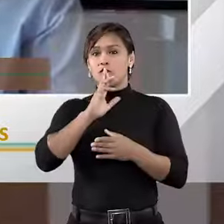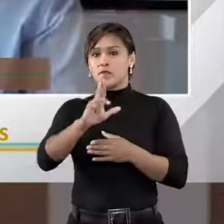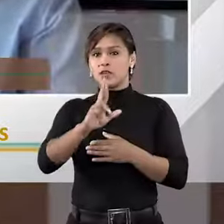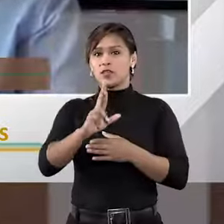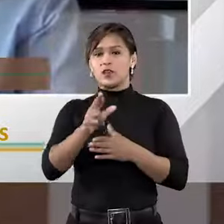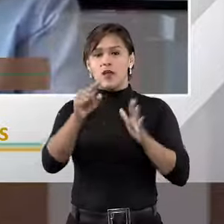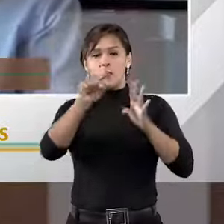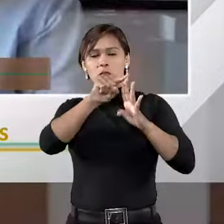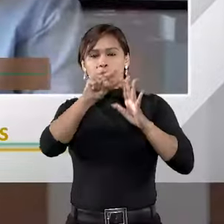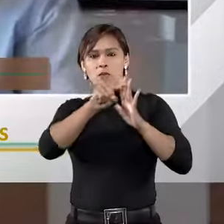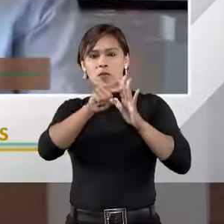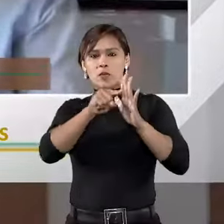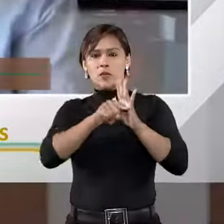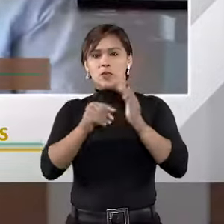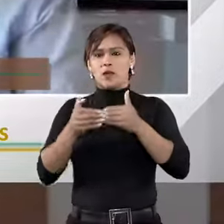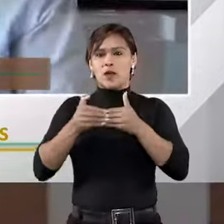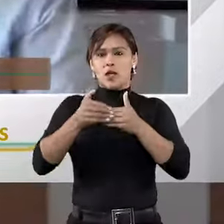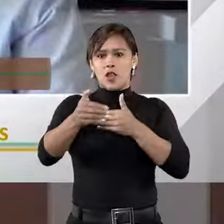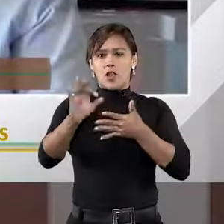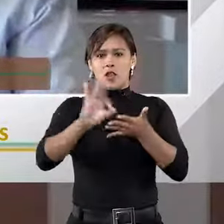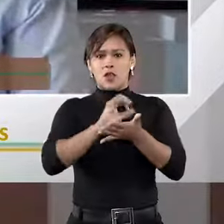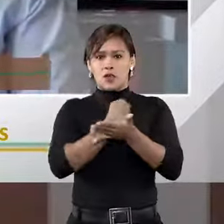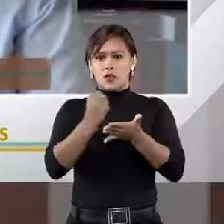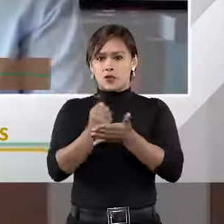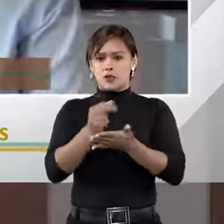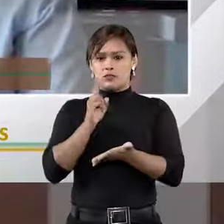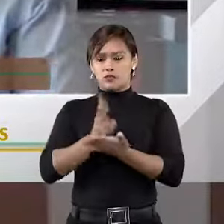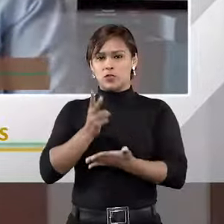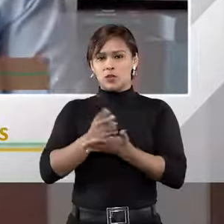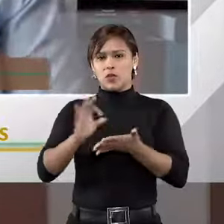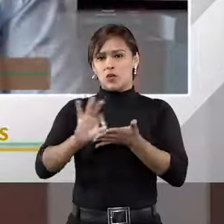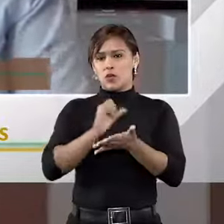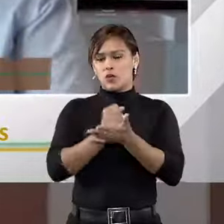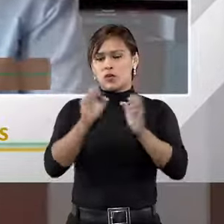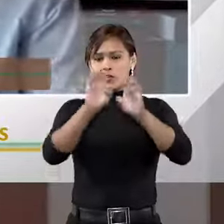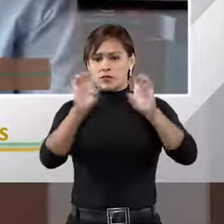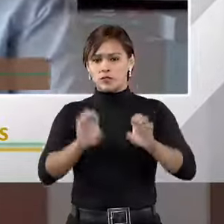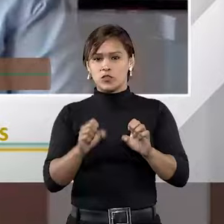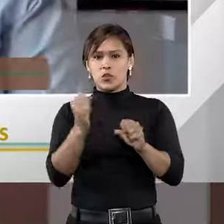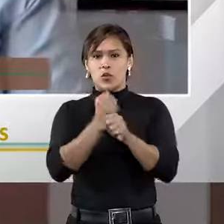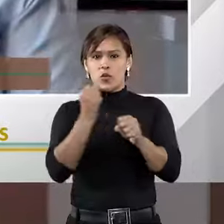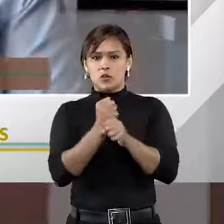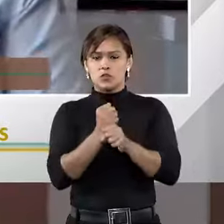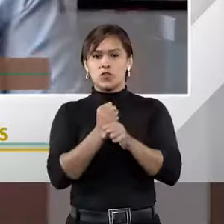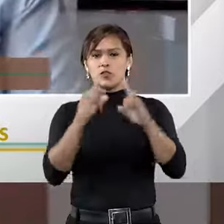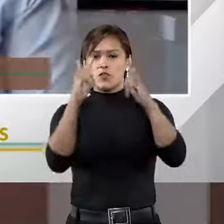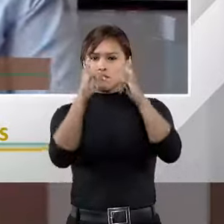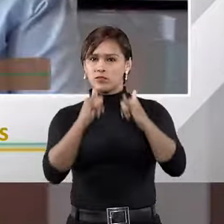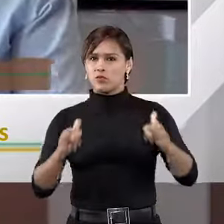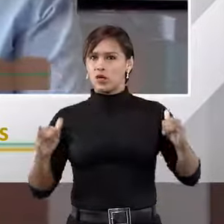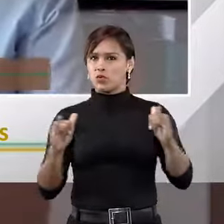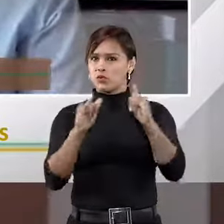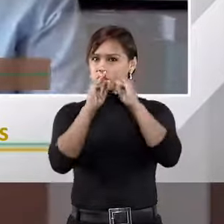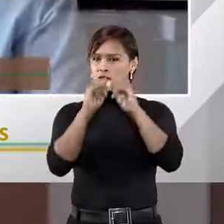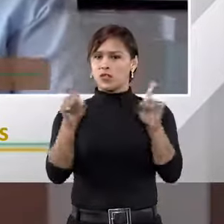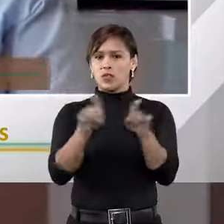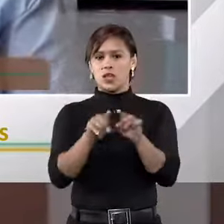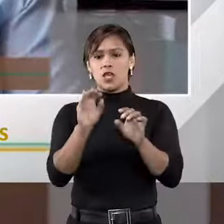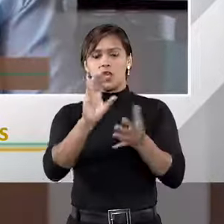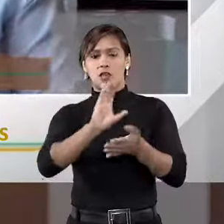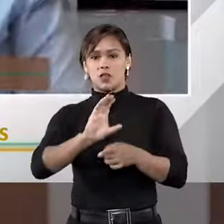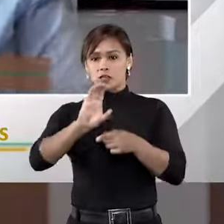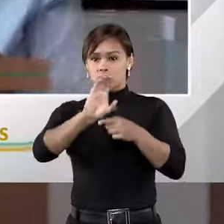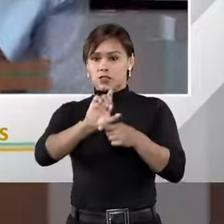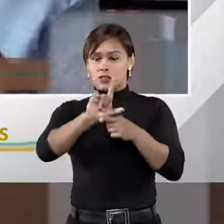questões ao longo de um contrato de execução permanente, como um contrato de infraestrutura, construção de uma usina. E esses comitês de